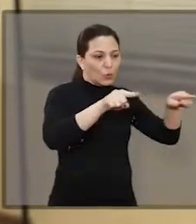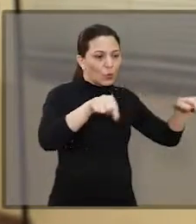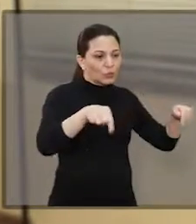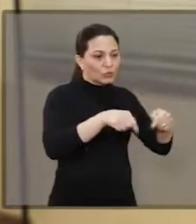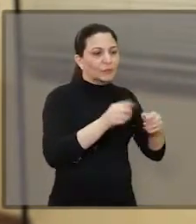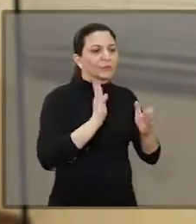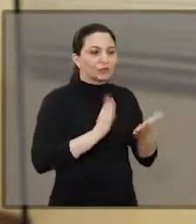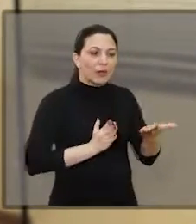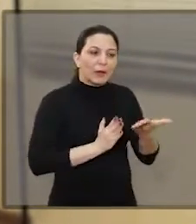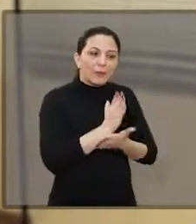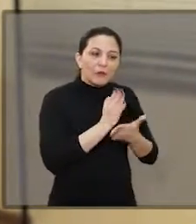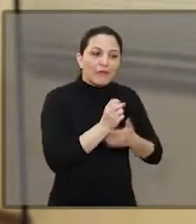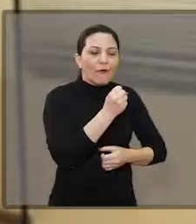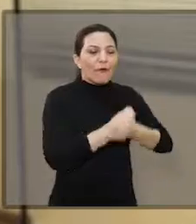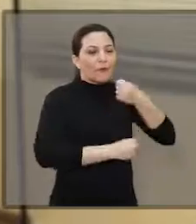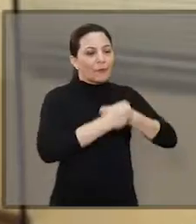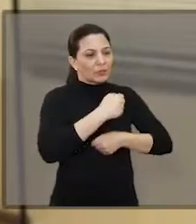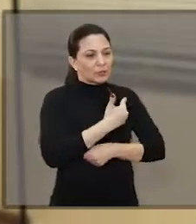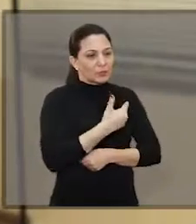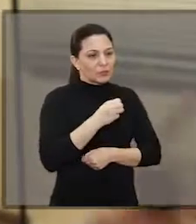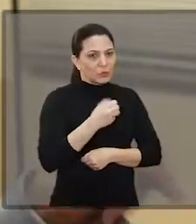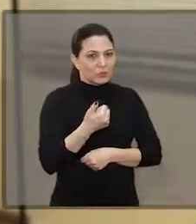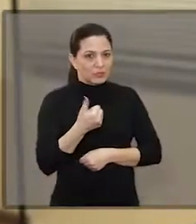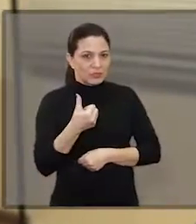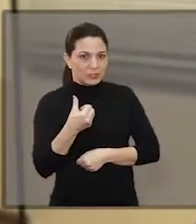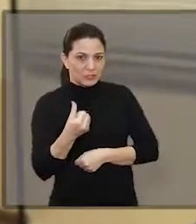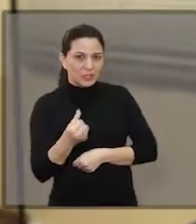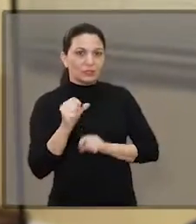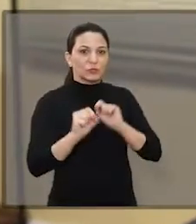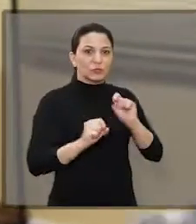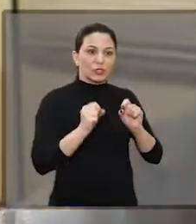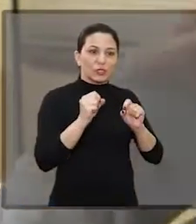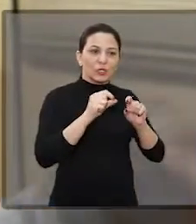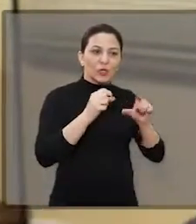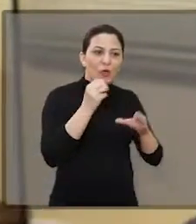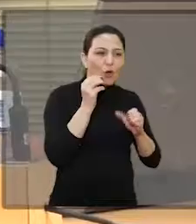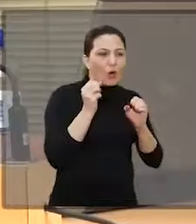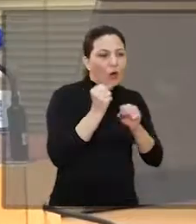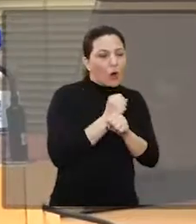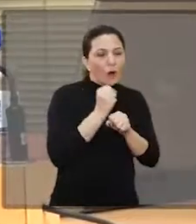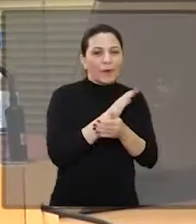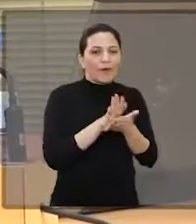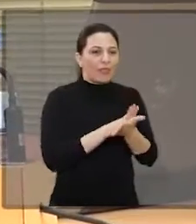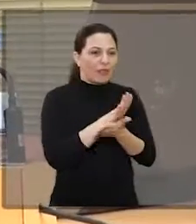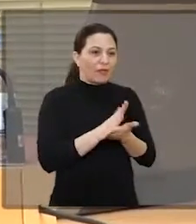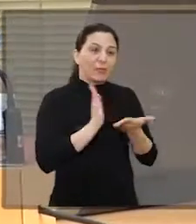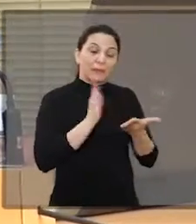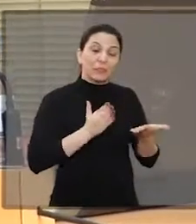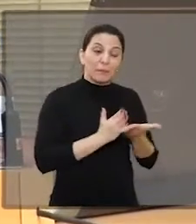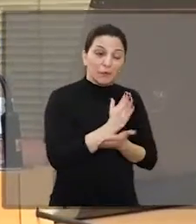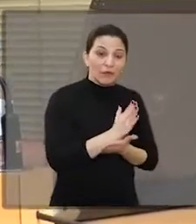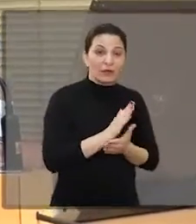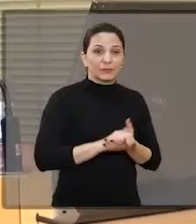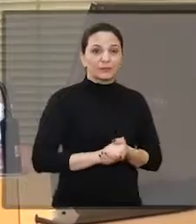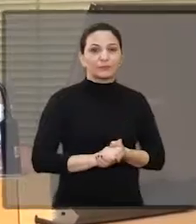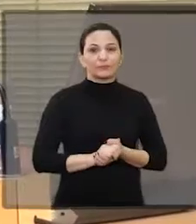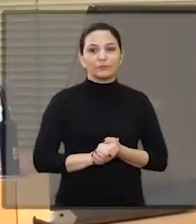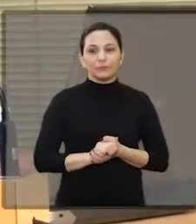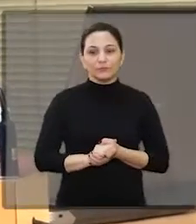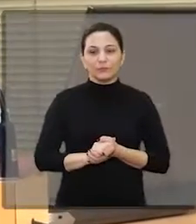loteamentos já foram aprovados no ano passado, não foram construídos, mas já estão aprovados desde 2016.